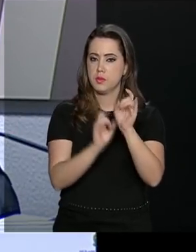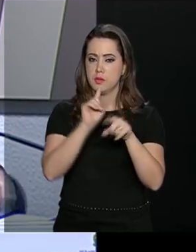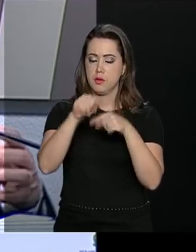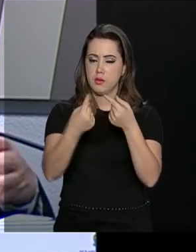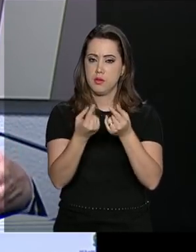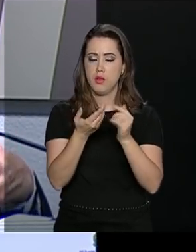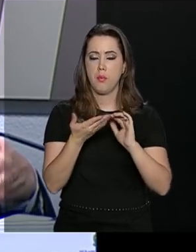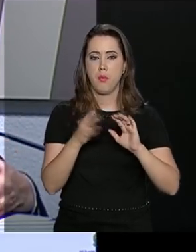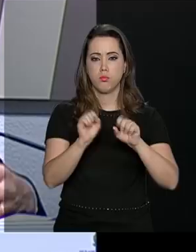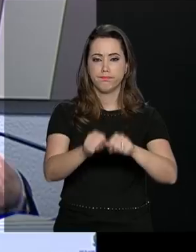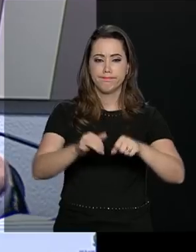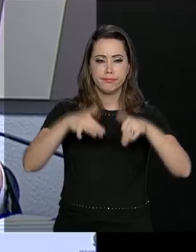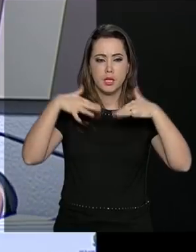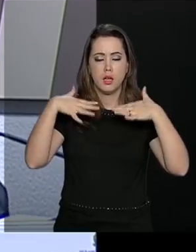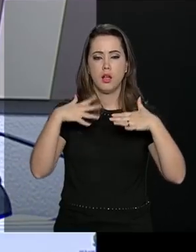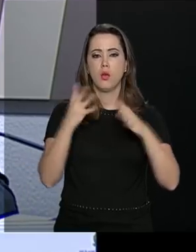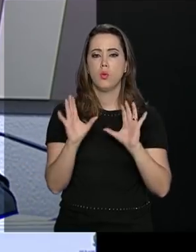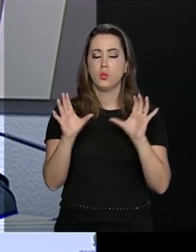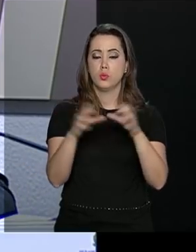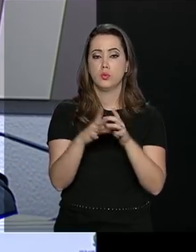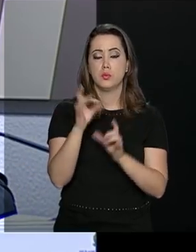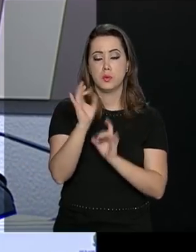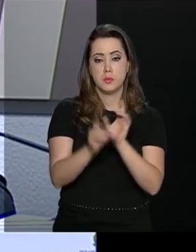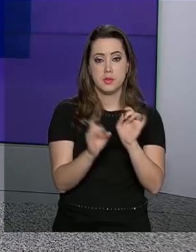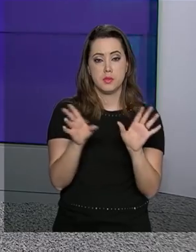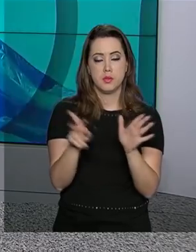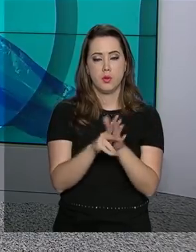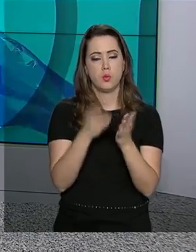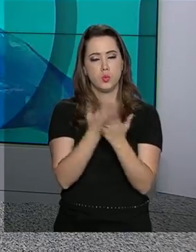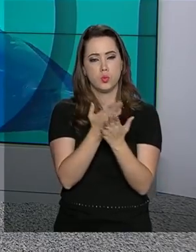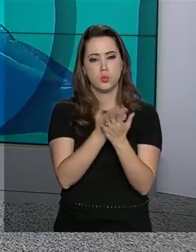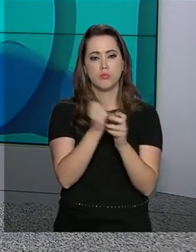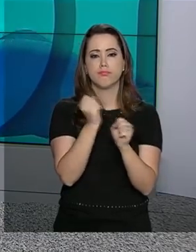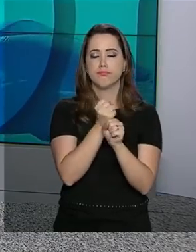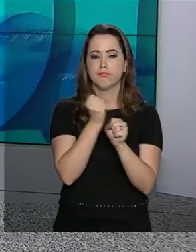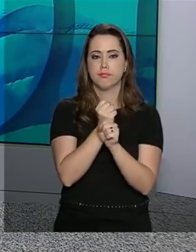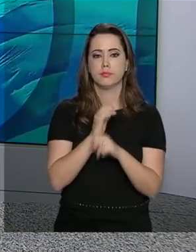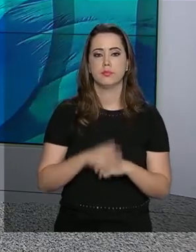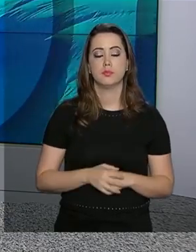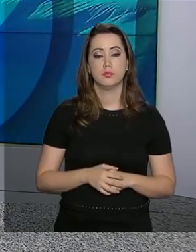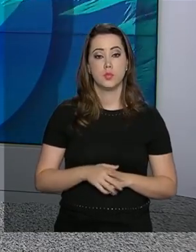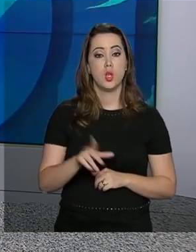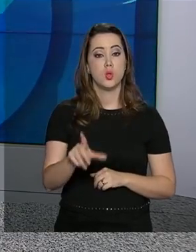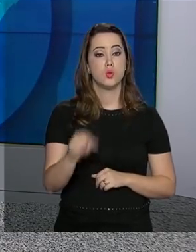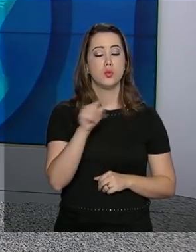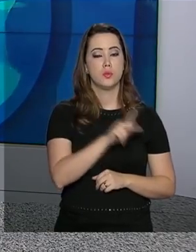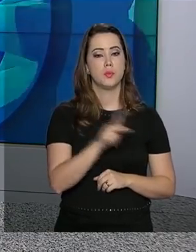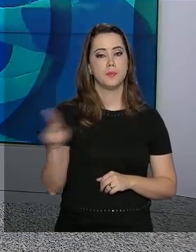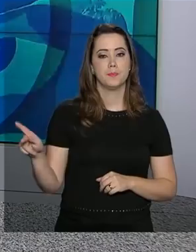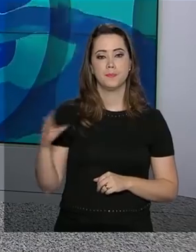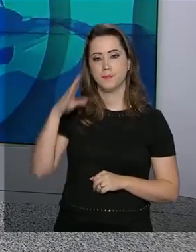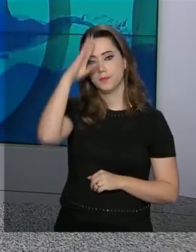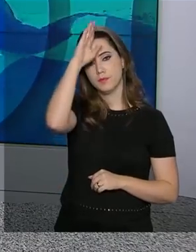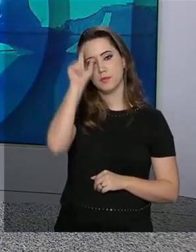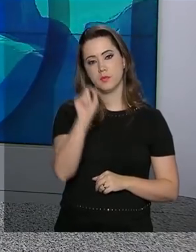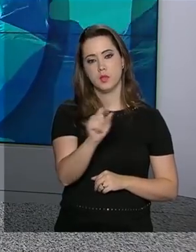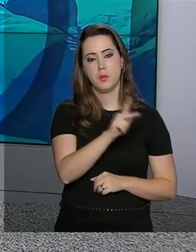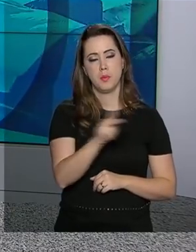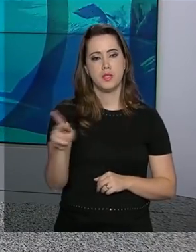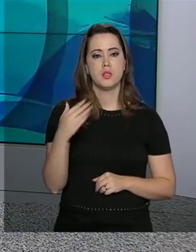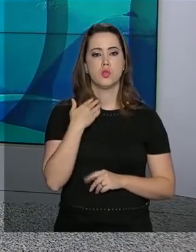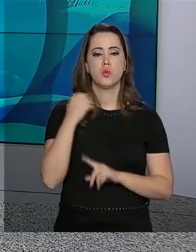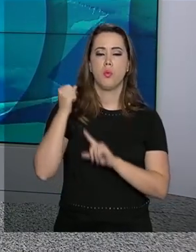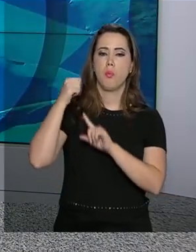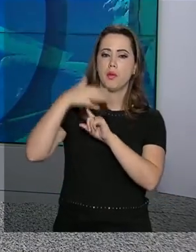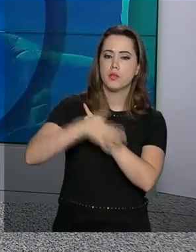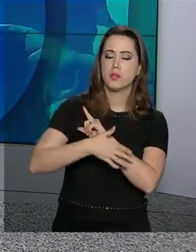plenário. Uma comissão dedicada a essa questão da infraestrutura. Indicado pelo presidente Jair Bolsonaro para presidir